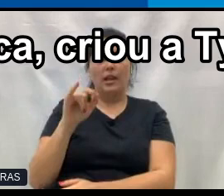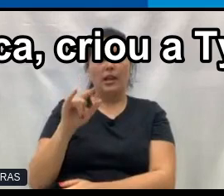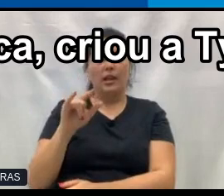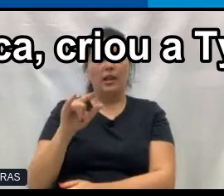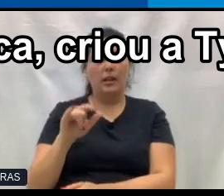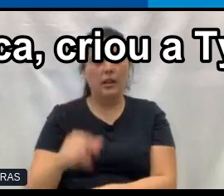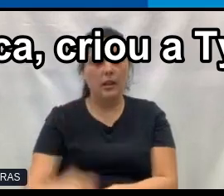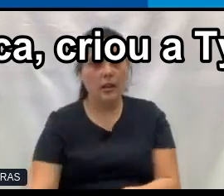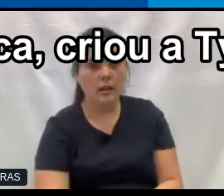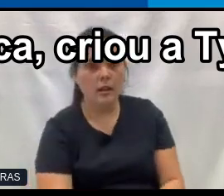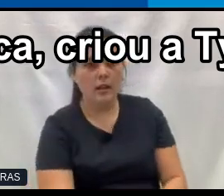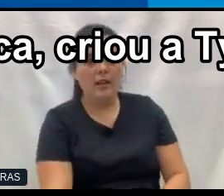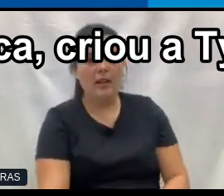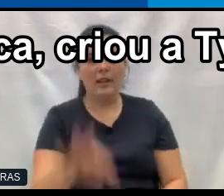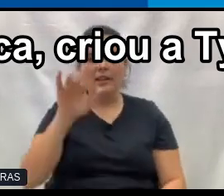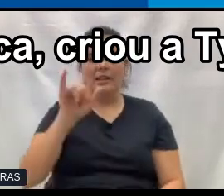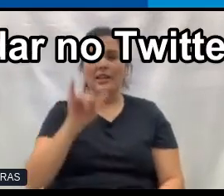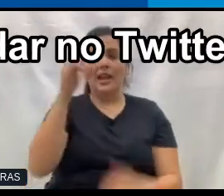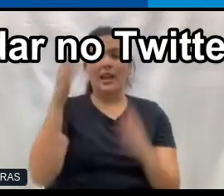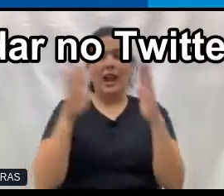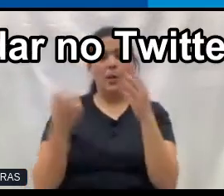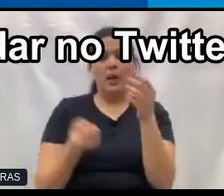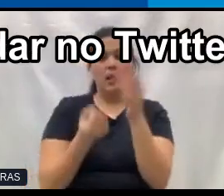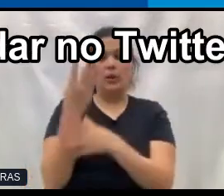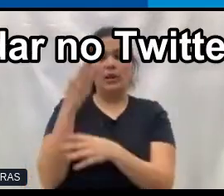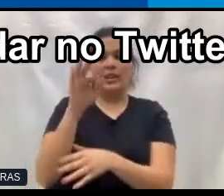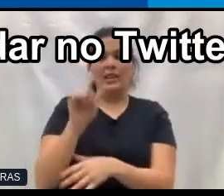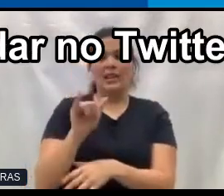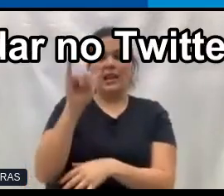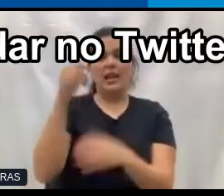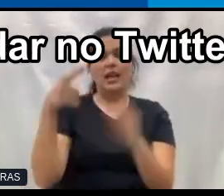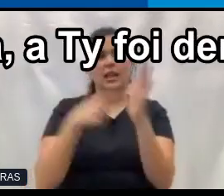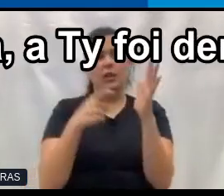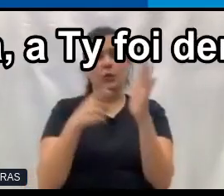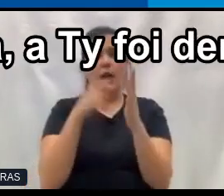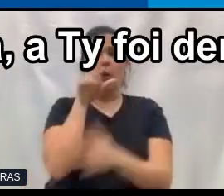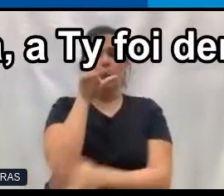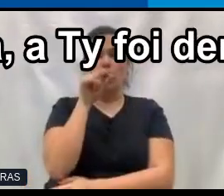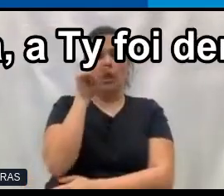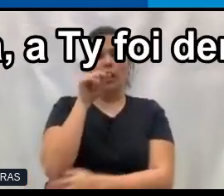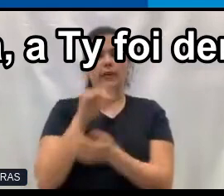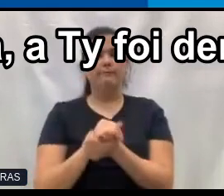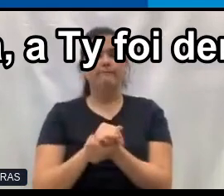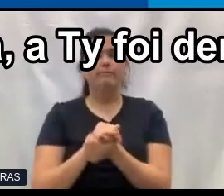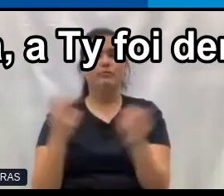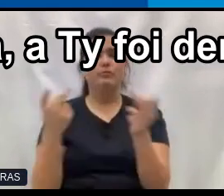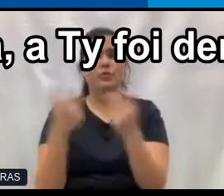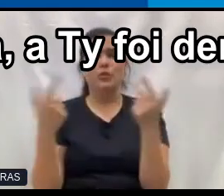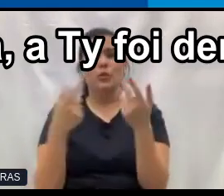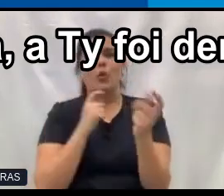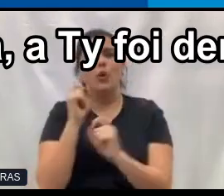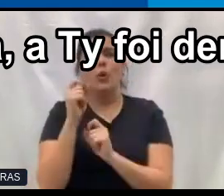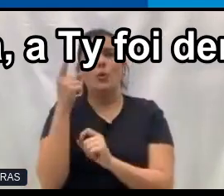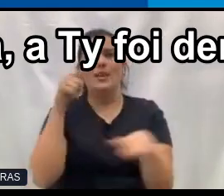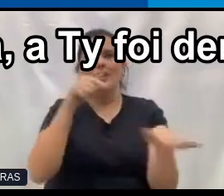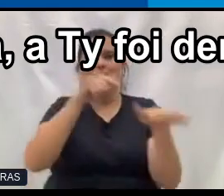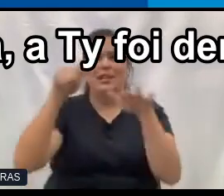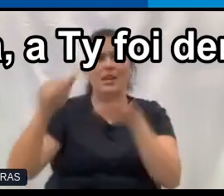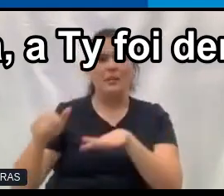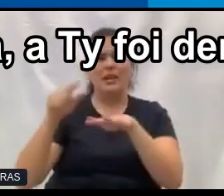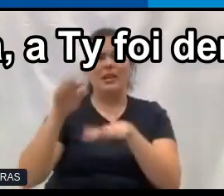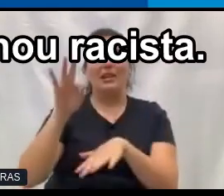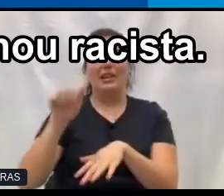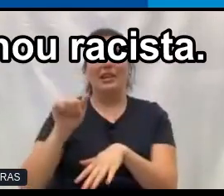A Microsoft, na época, criou a Thay, colocou ela para rodar no Twitter. E foi coisa assim, de uma semana, a Thay foi